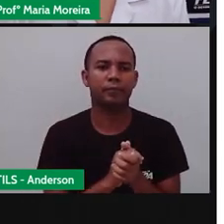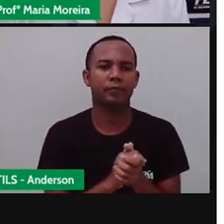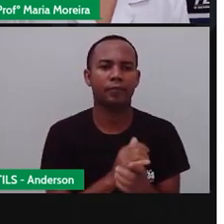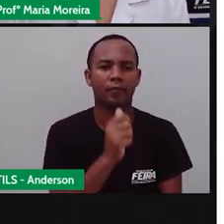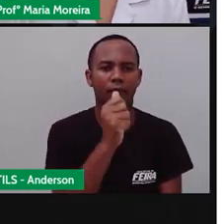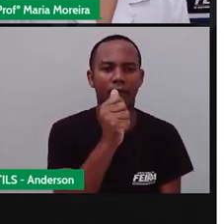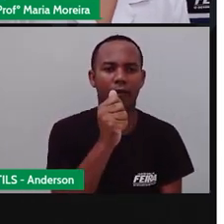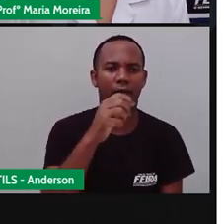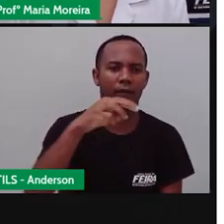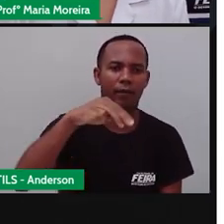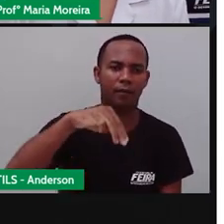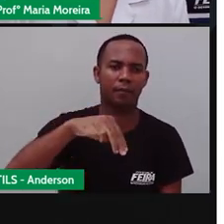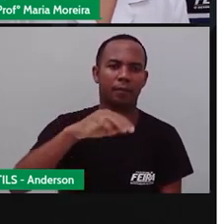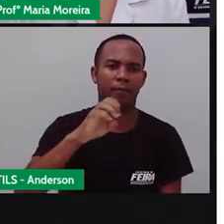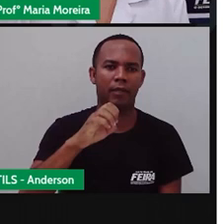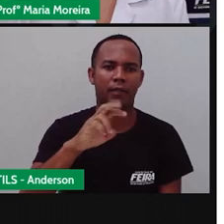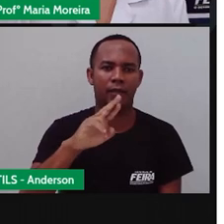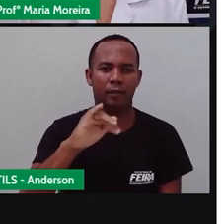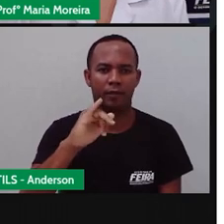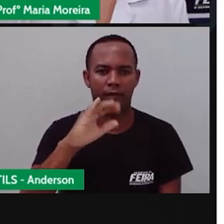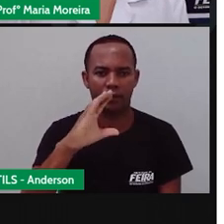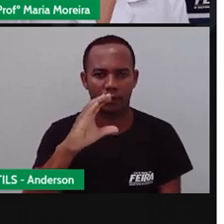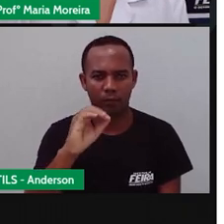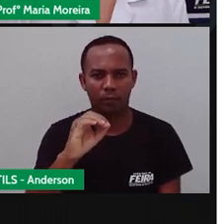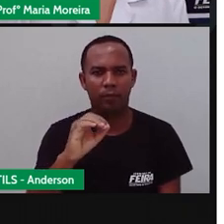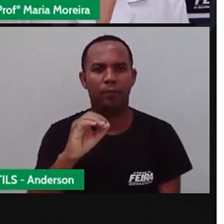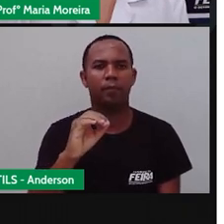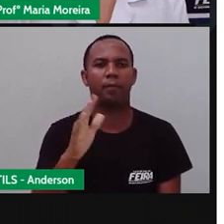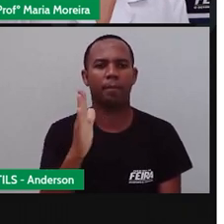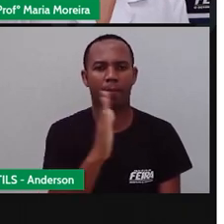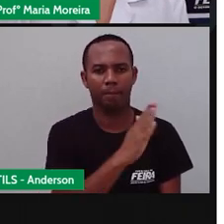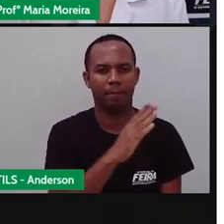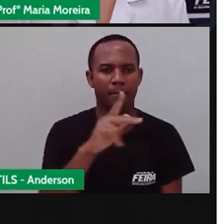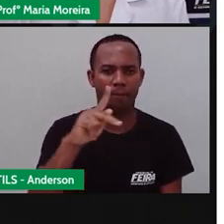Américo, pisca-pisca, né?